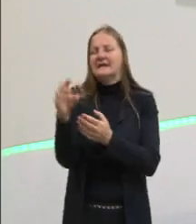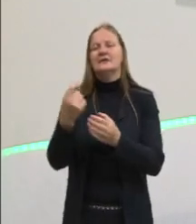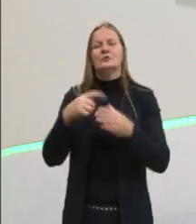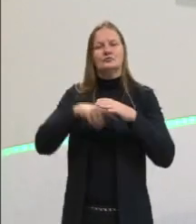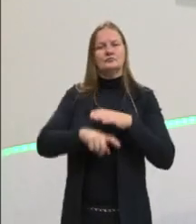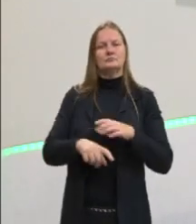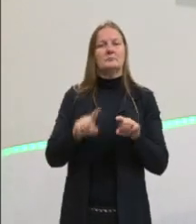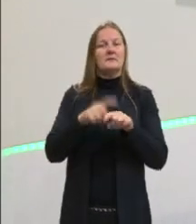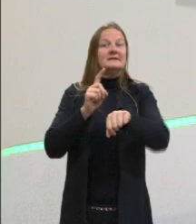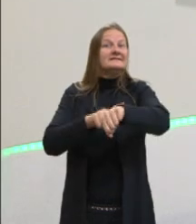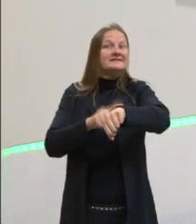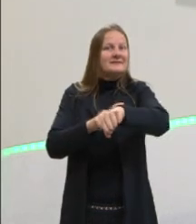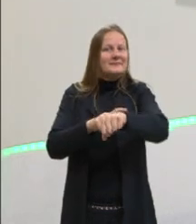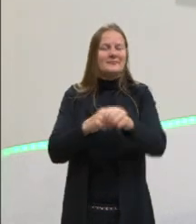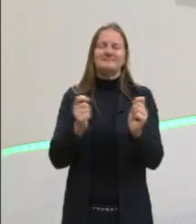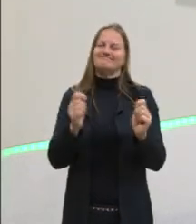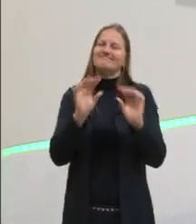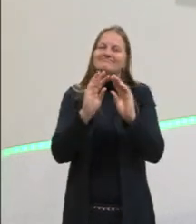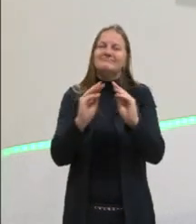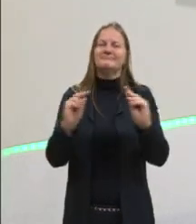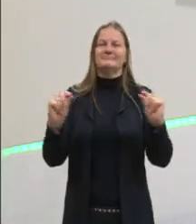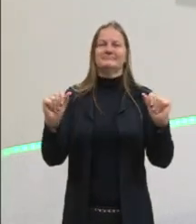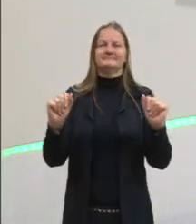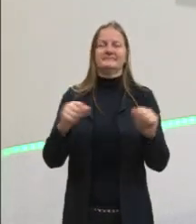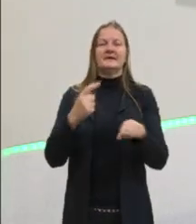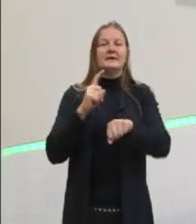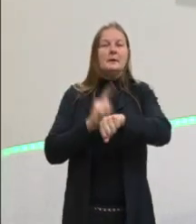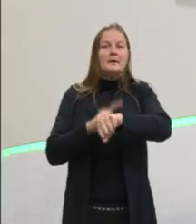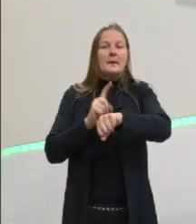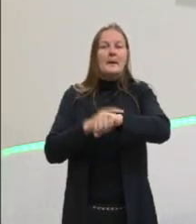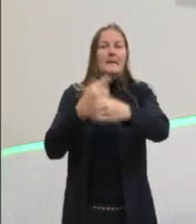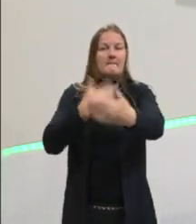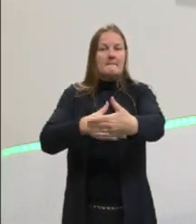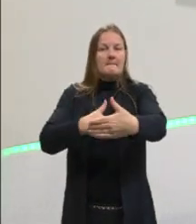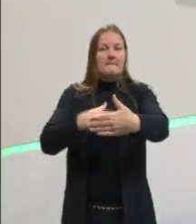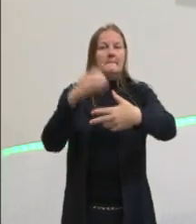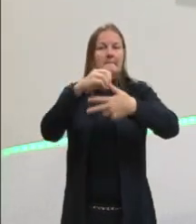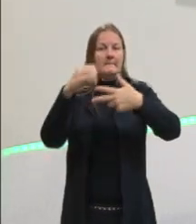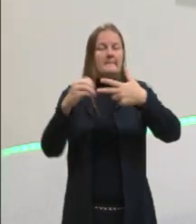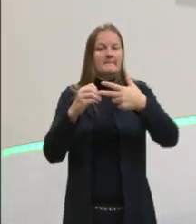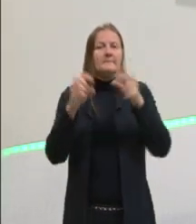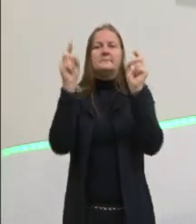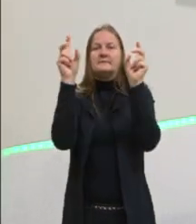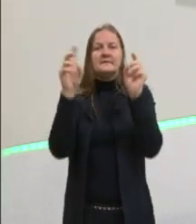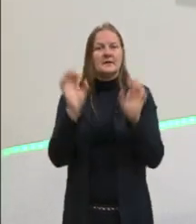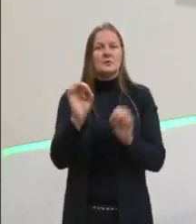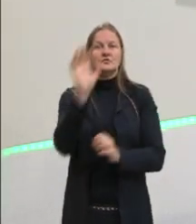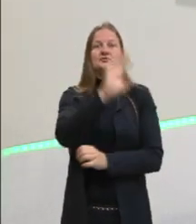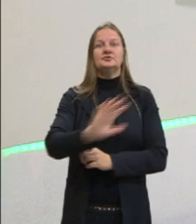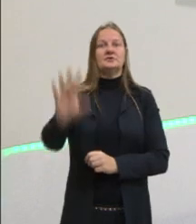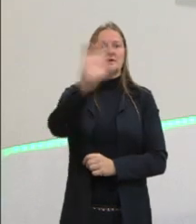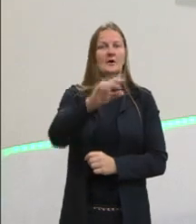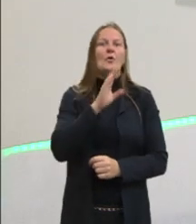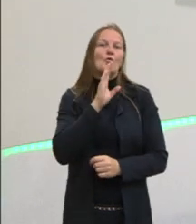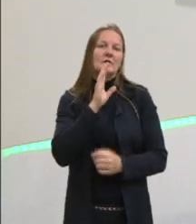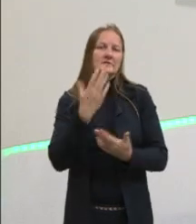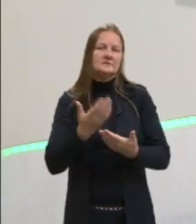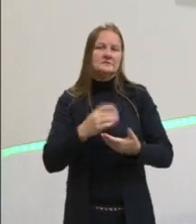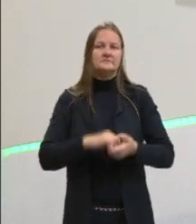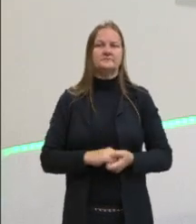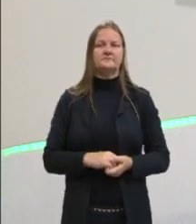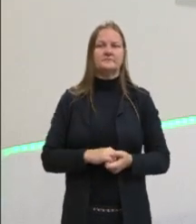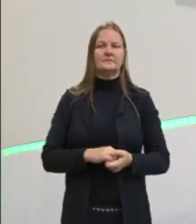mas não temos tempo hábil. E também a prova do Enem, ela não cobra tanta especificidade. Você sabendo o geral,